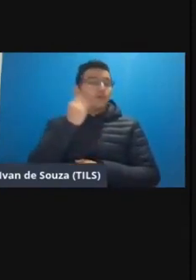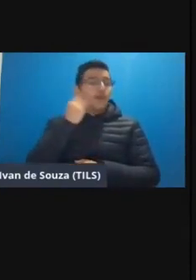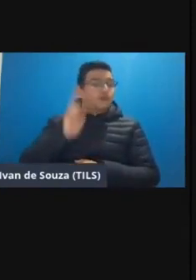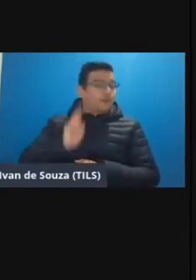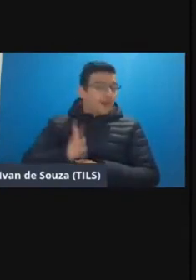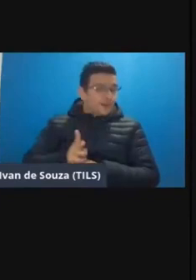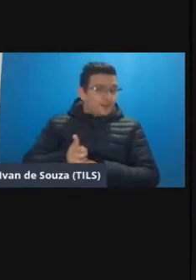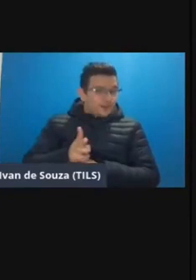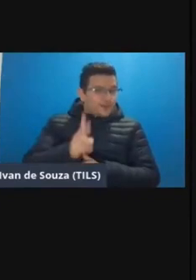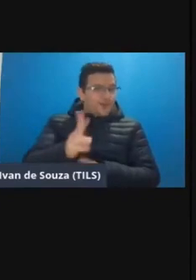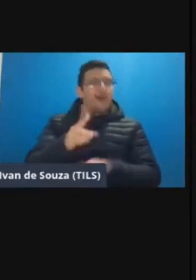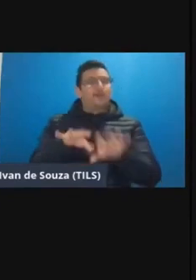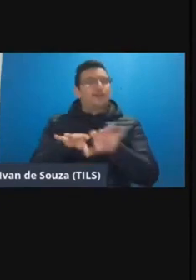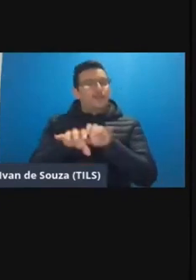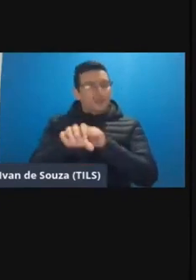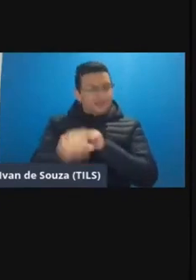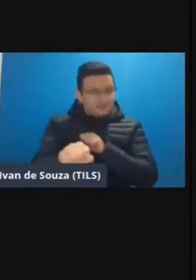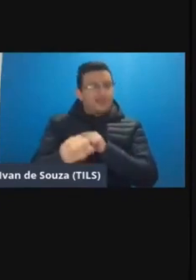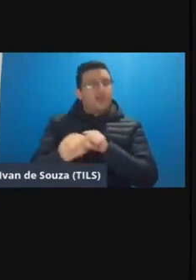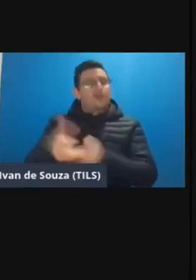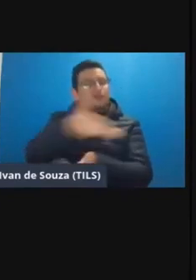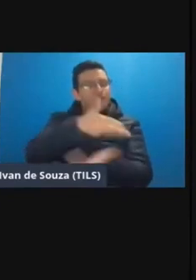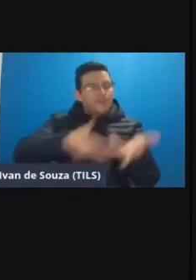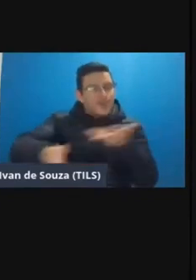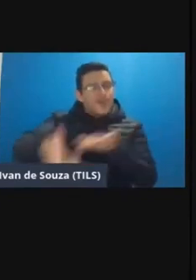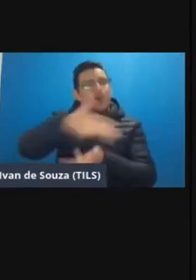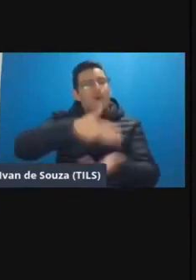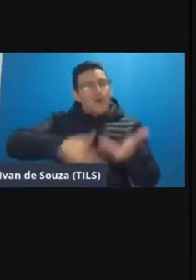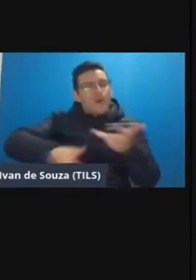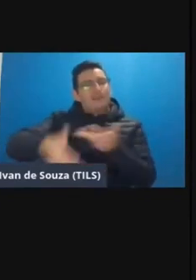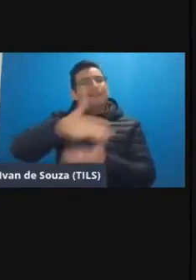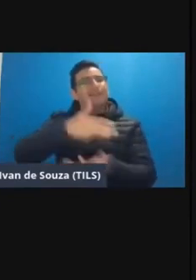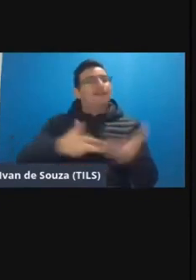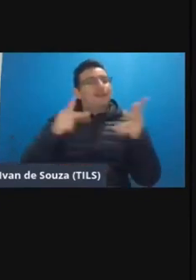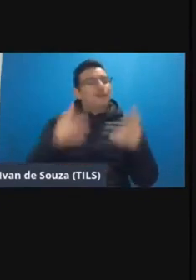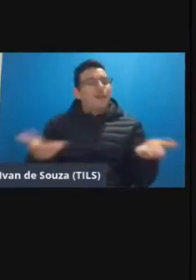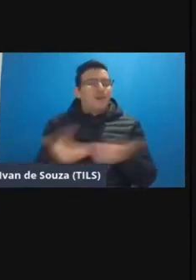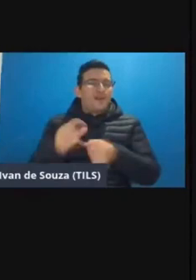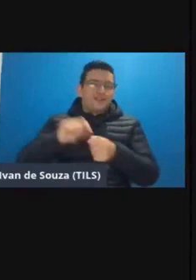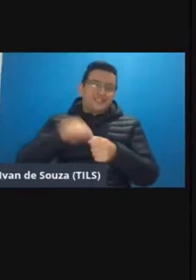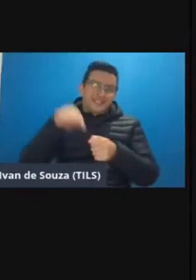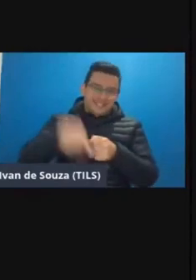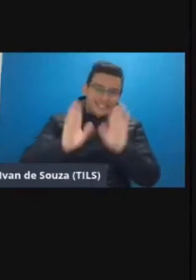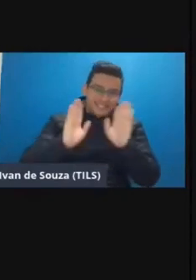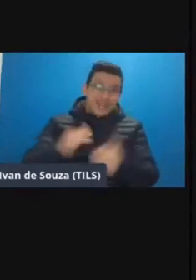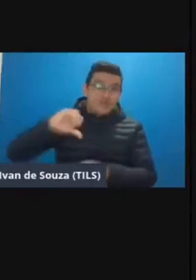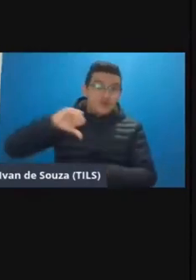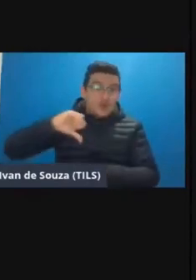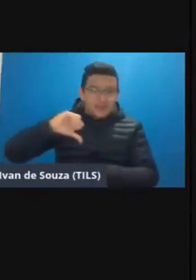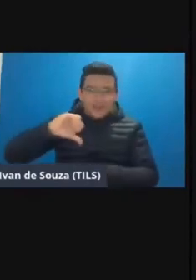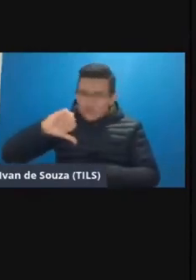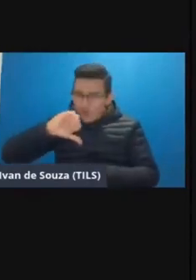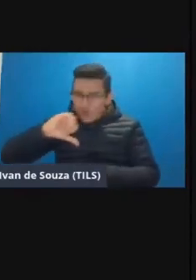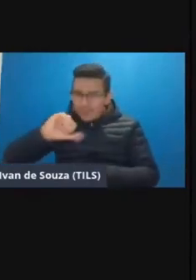seguirmos juntos né com essa formação e com essa troca é como estamos fazendo aqui já na nossa nona é a